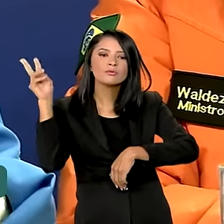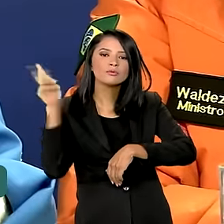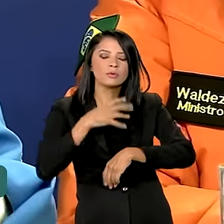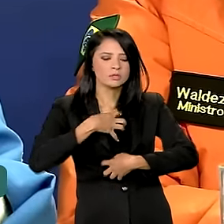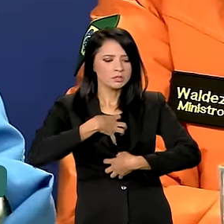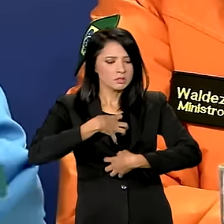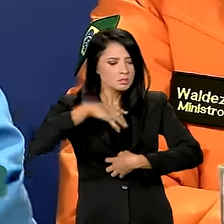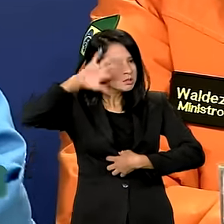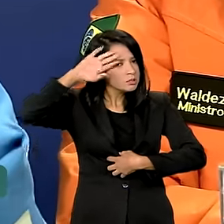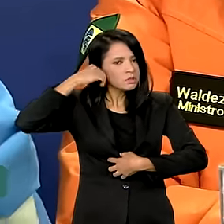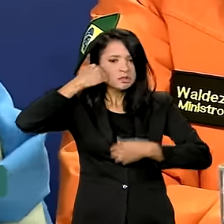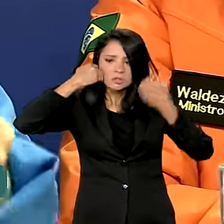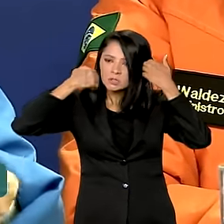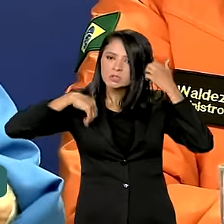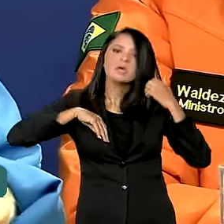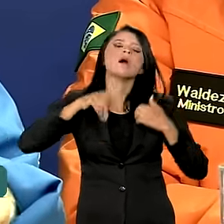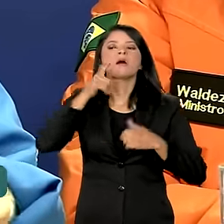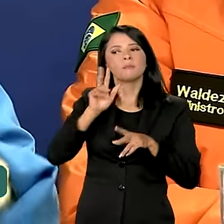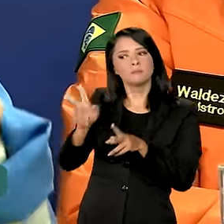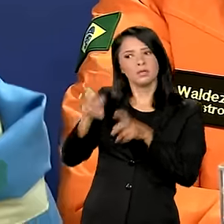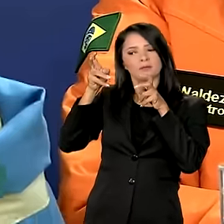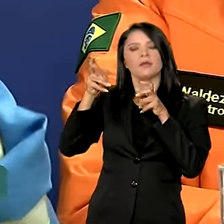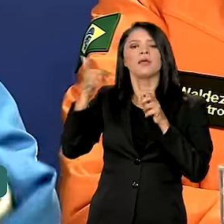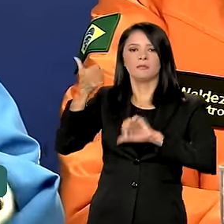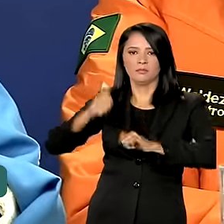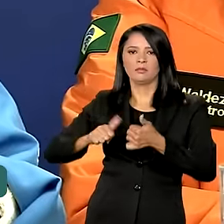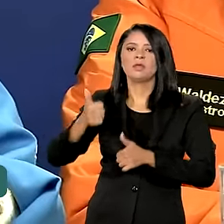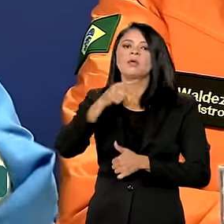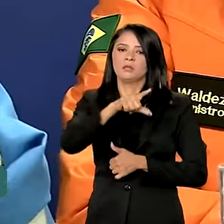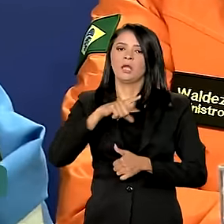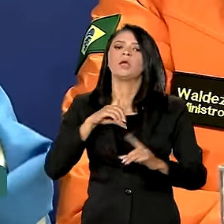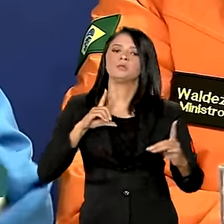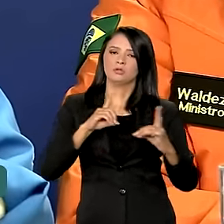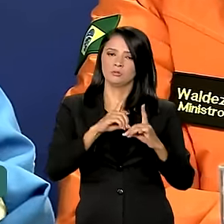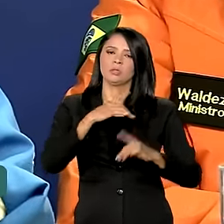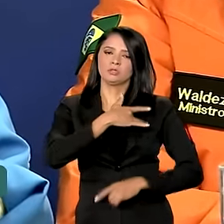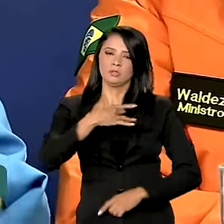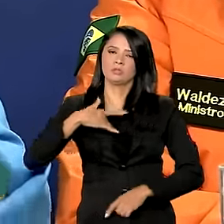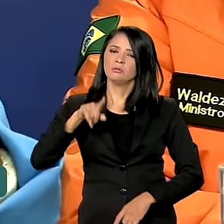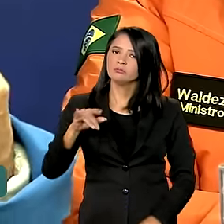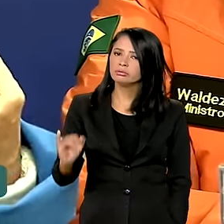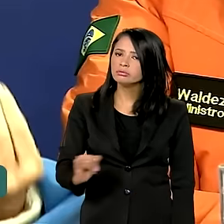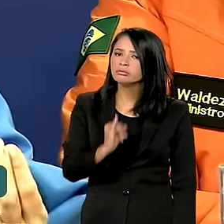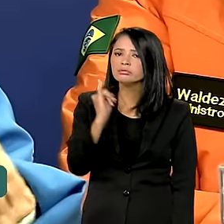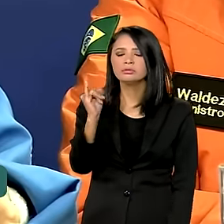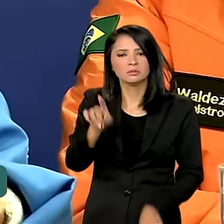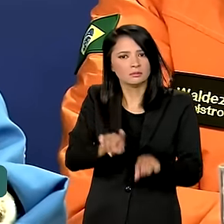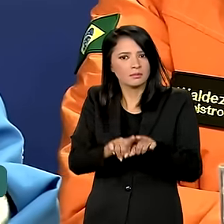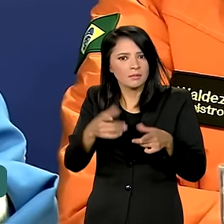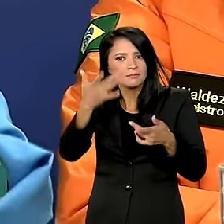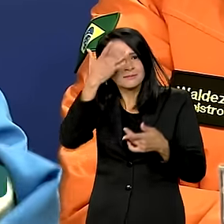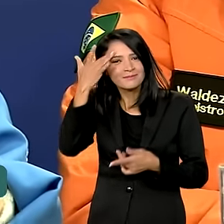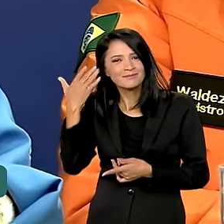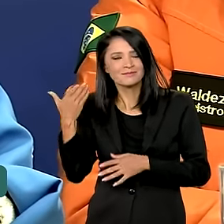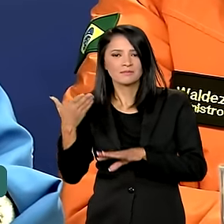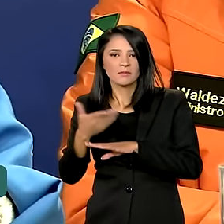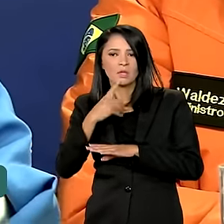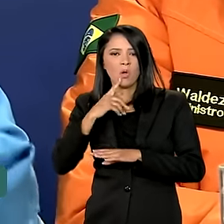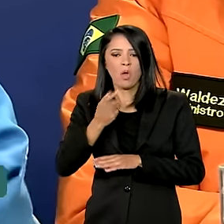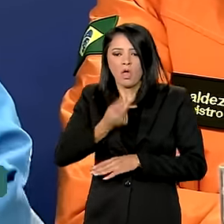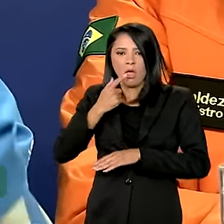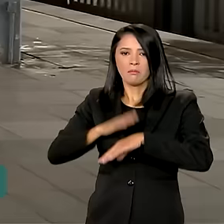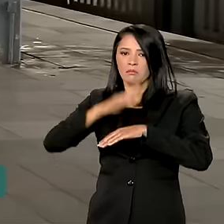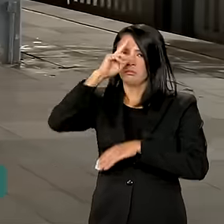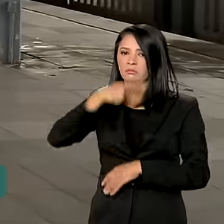sintomas. E está havendo atendimento de saúde e é fundamental também, naturalmente, que as pessoas não se automediquem.